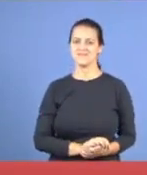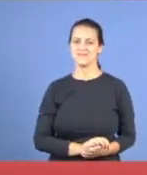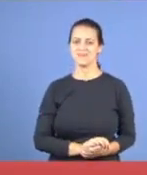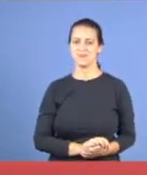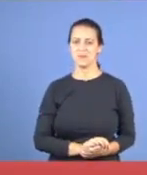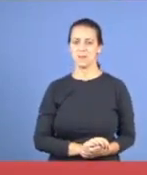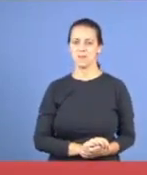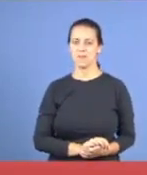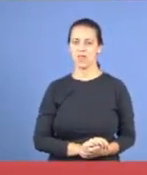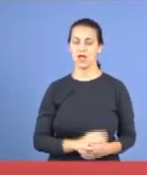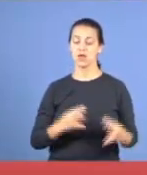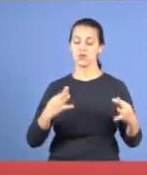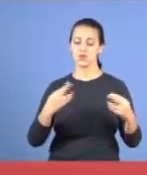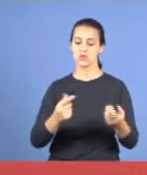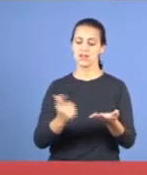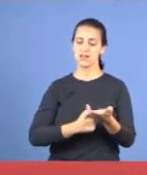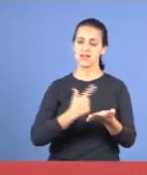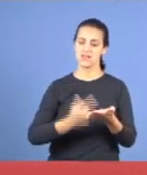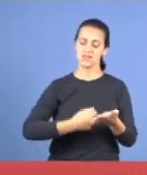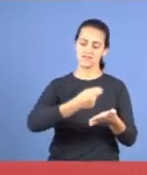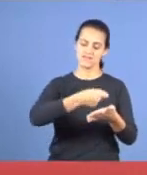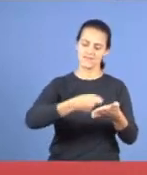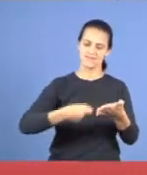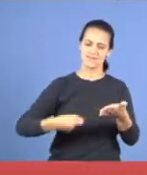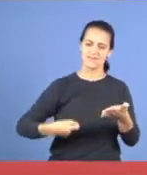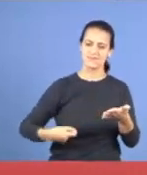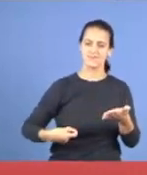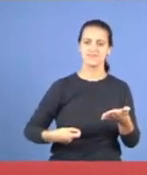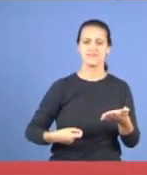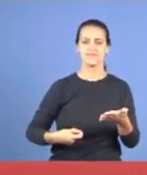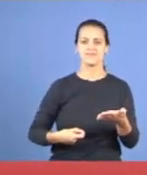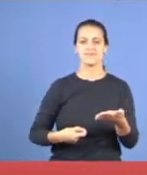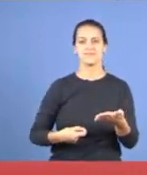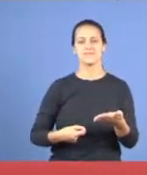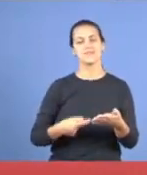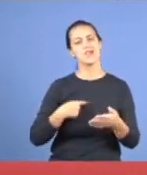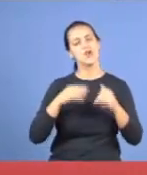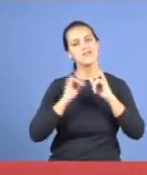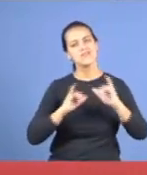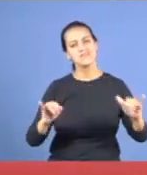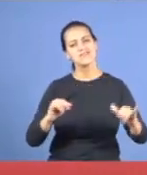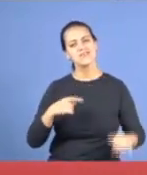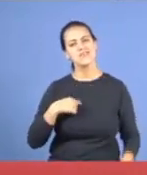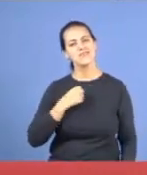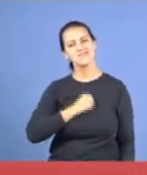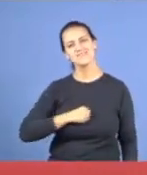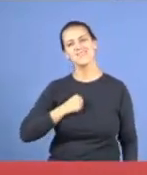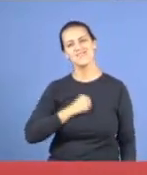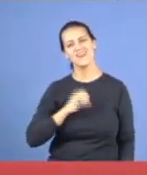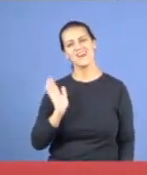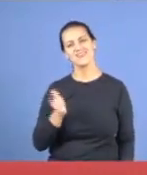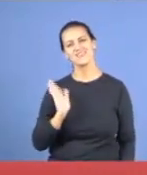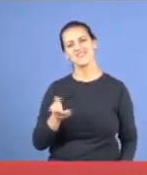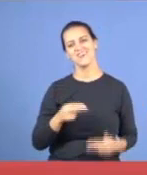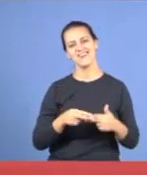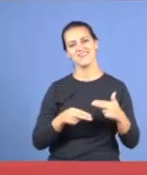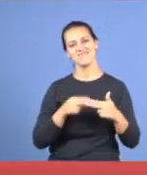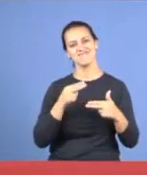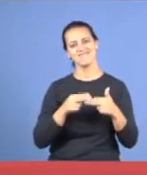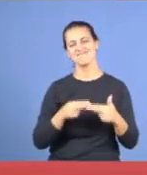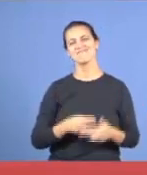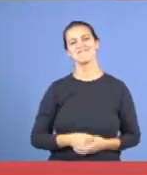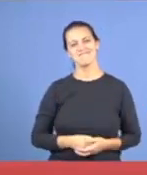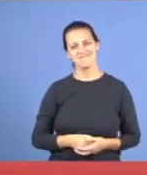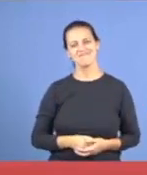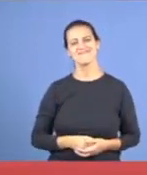os anais serão escritos, e eu quero dizer aos irmãos, que eu estou com saudade, do livro de Neemias, aprendi muito,